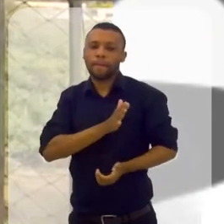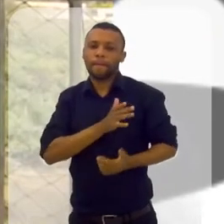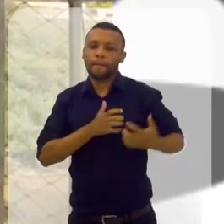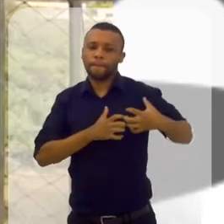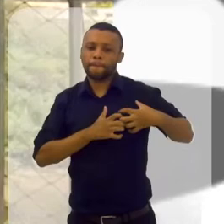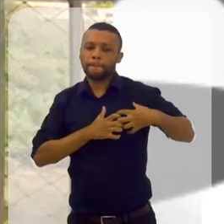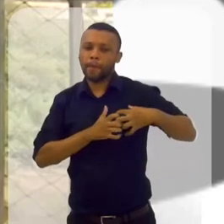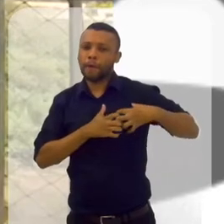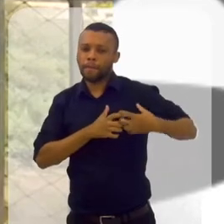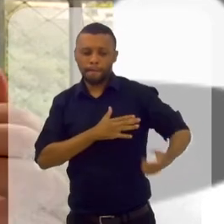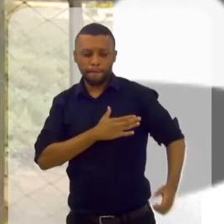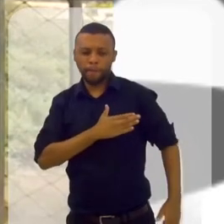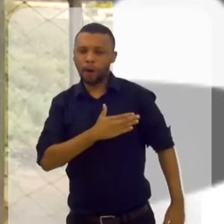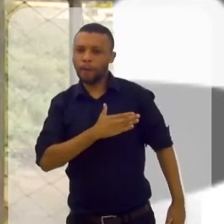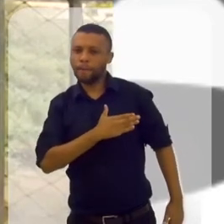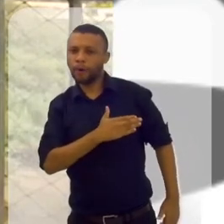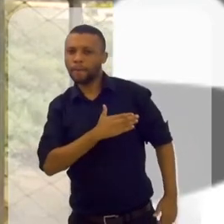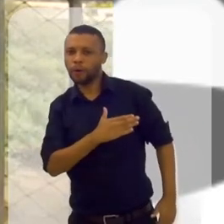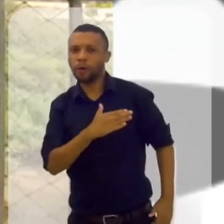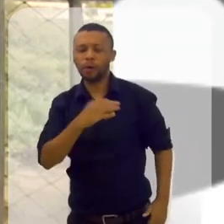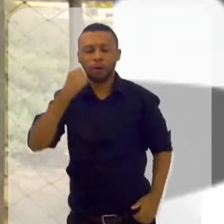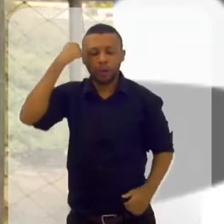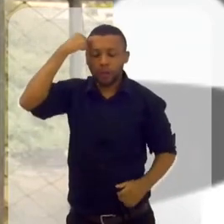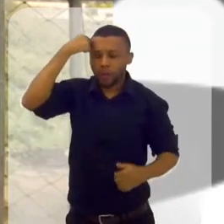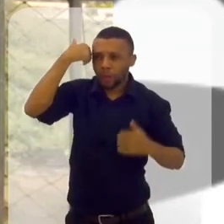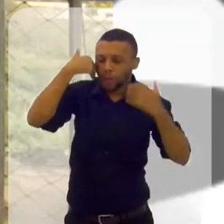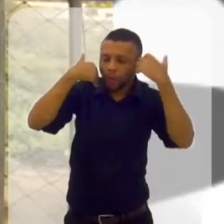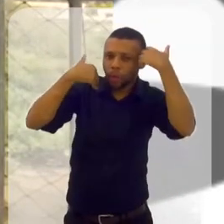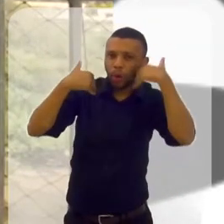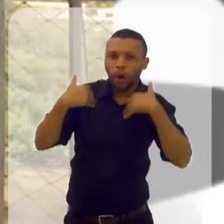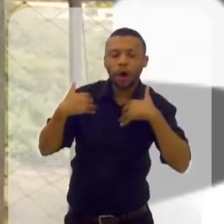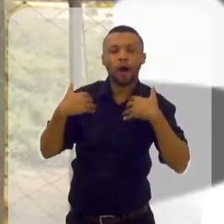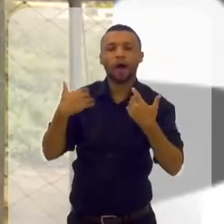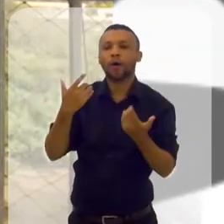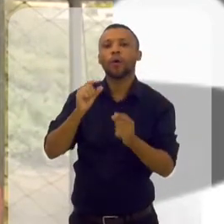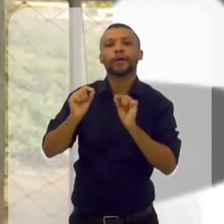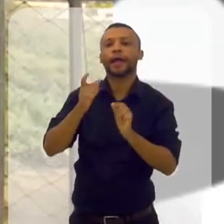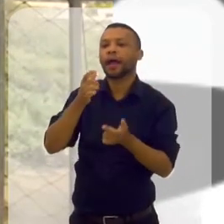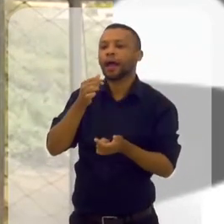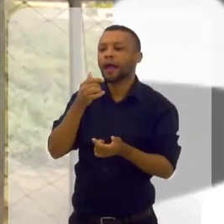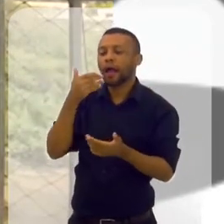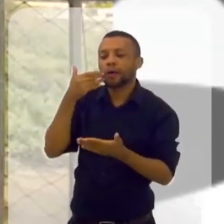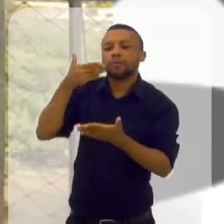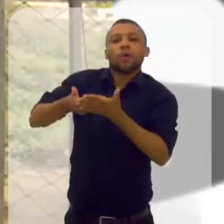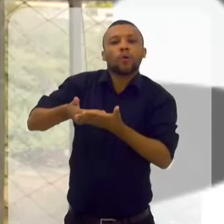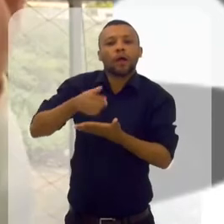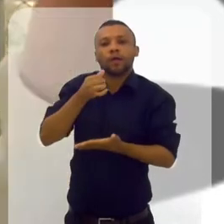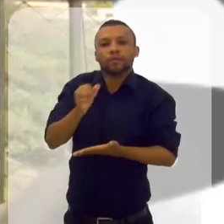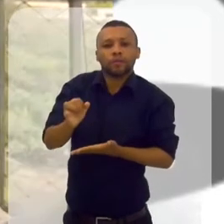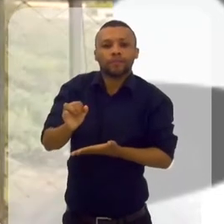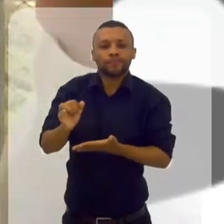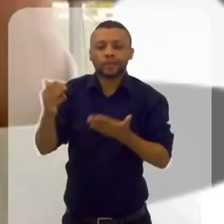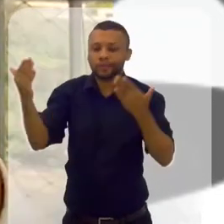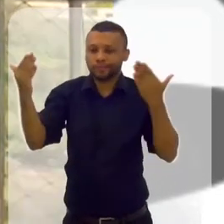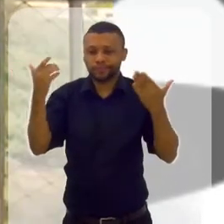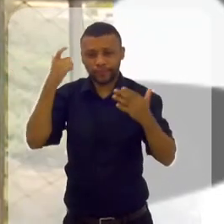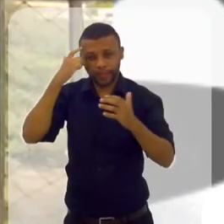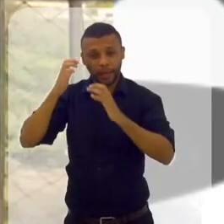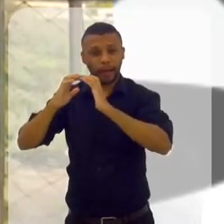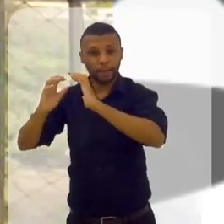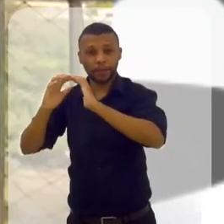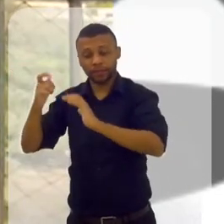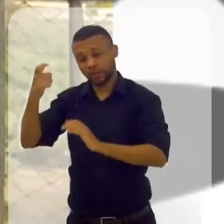digestivo, uma cicatrização. Aquilo que você não pensa para fazer. E entre a mente consciente e a